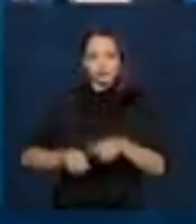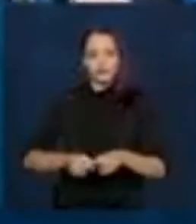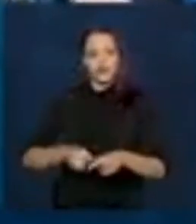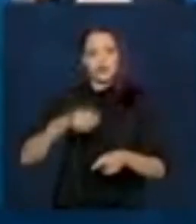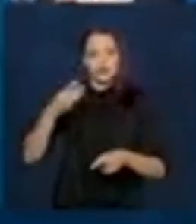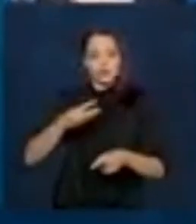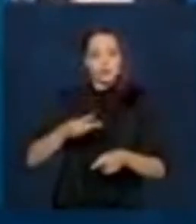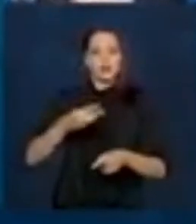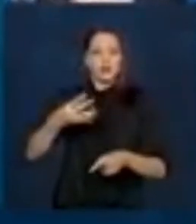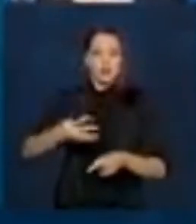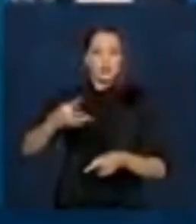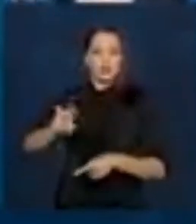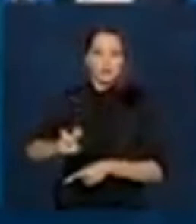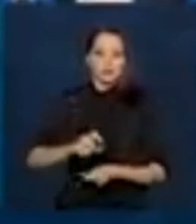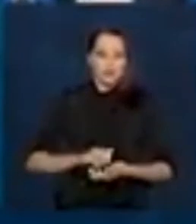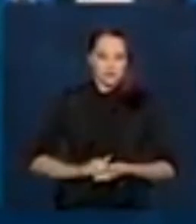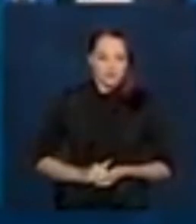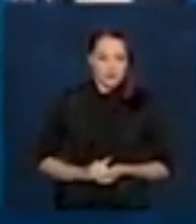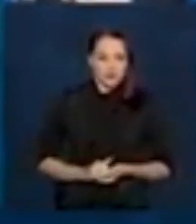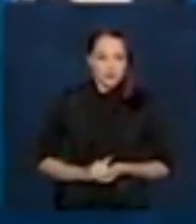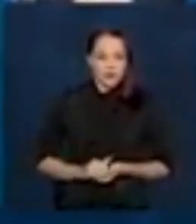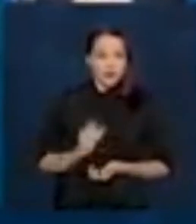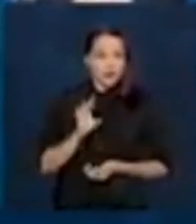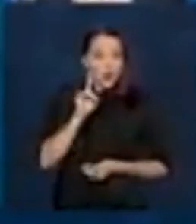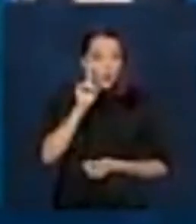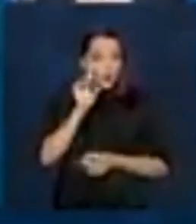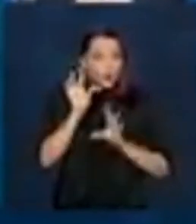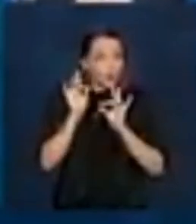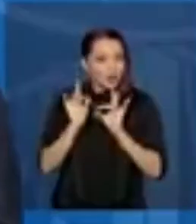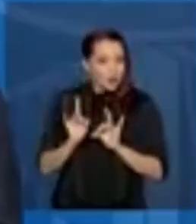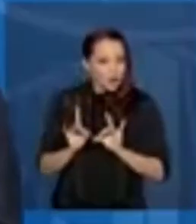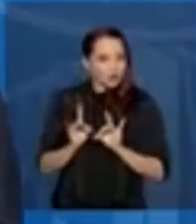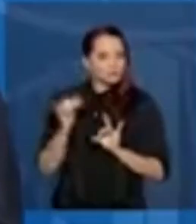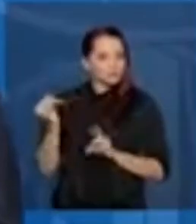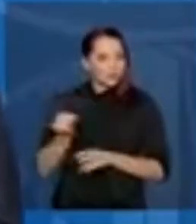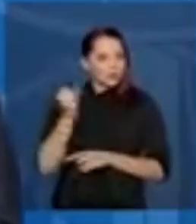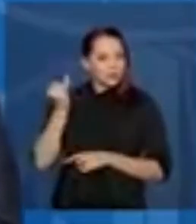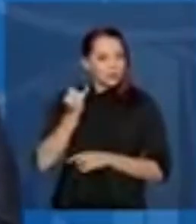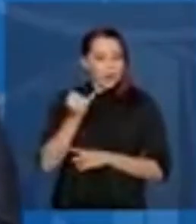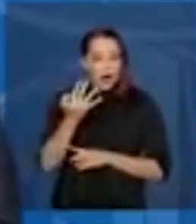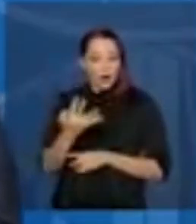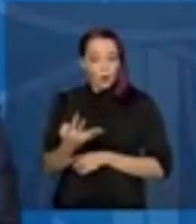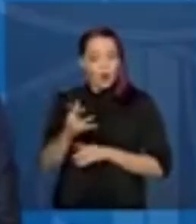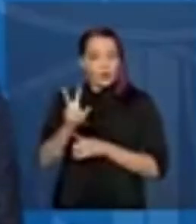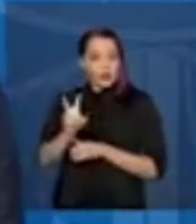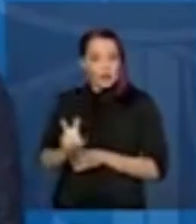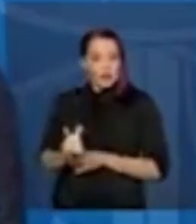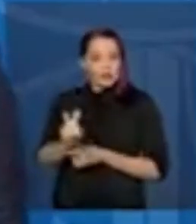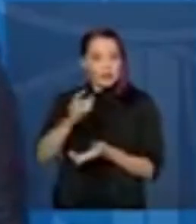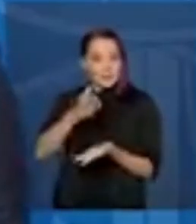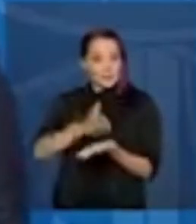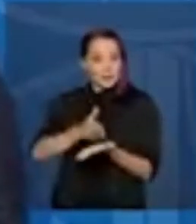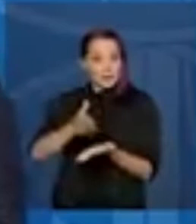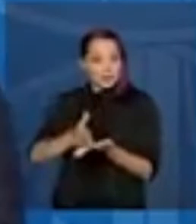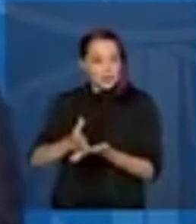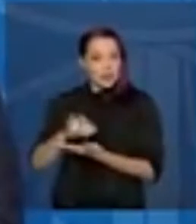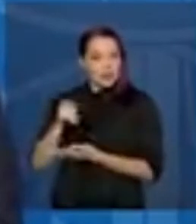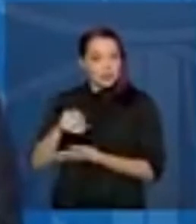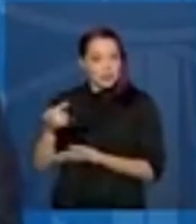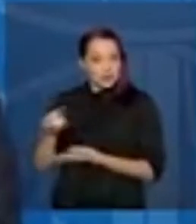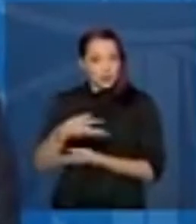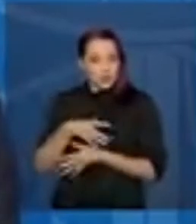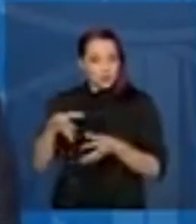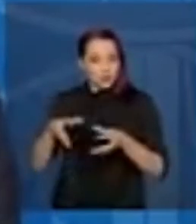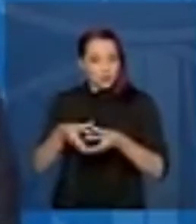terceira, quarta e quinta. Com uma observação, a quarta e a quinta parcela deste novo